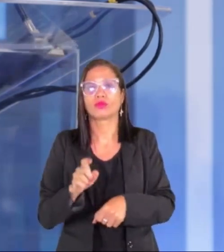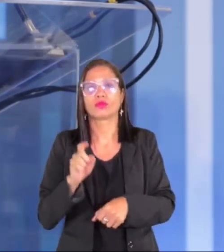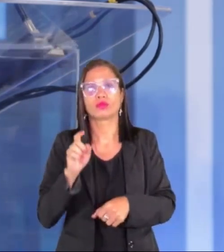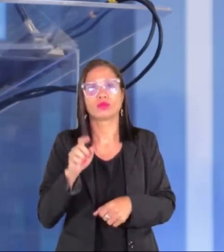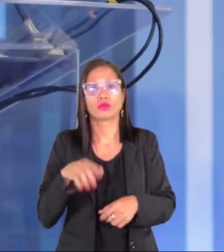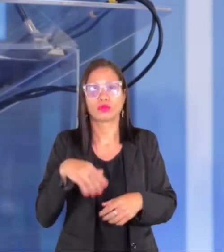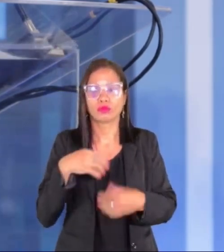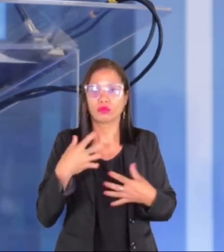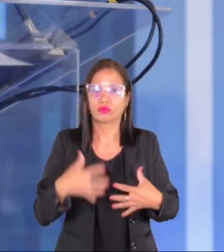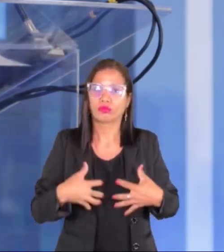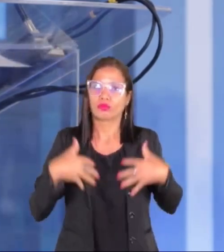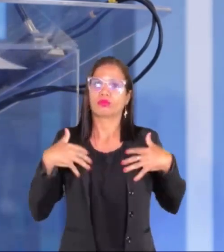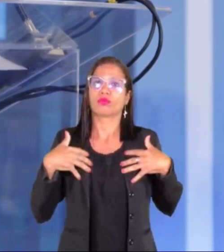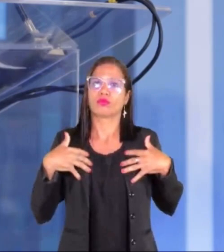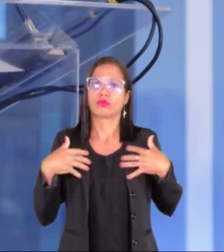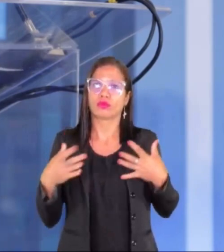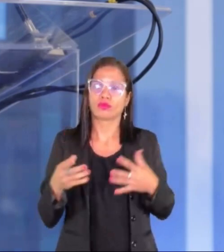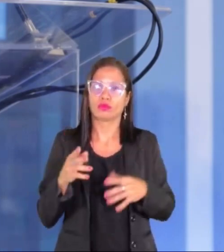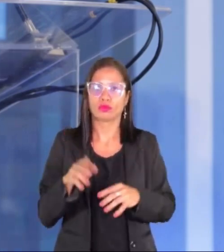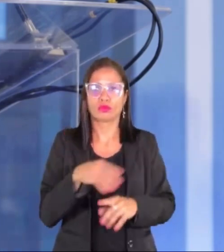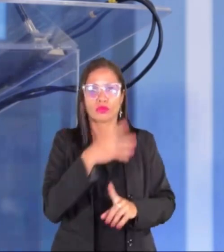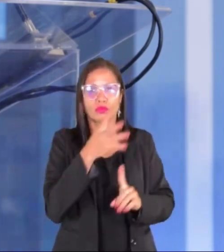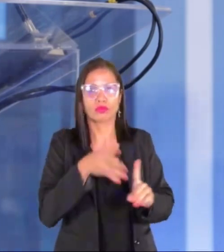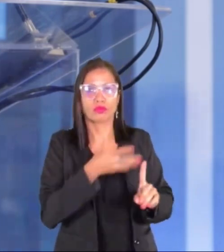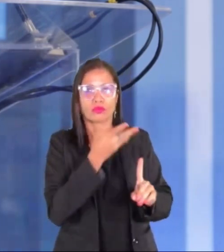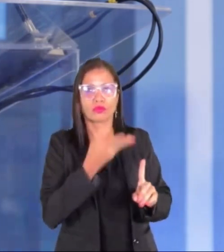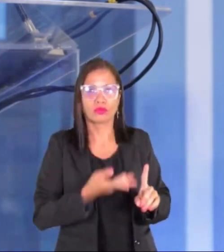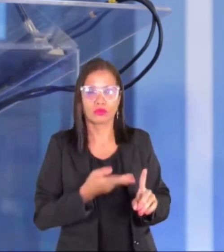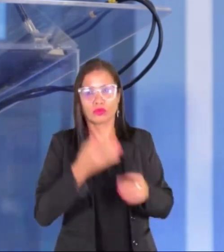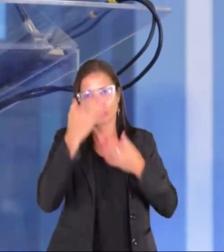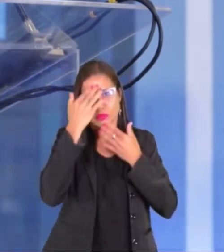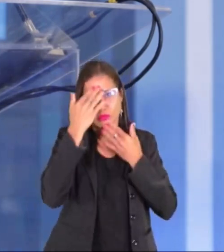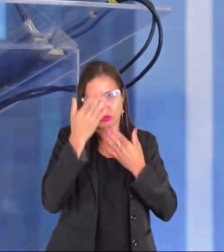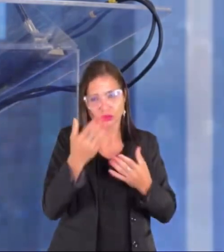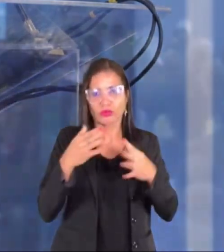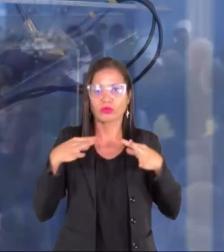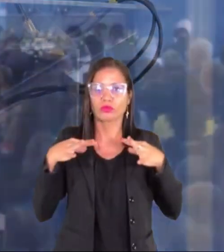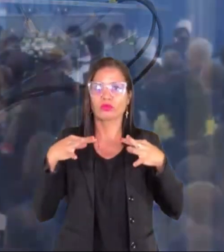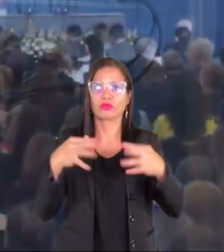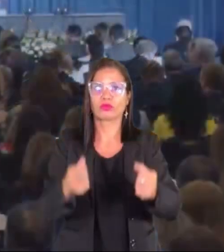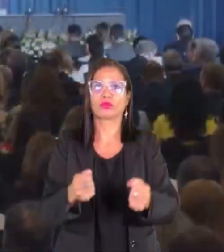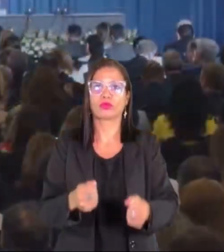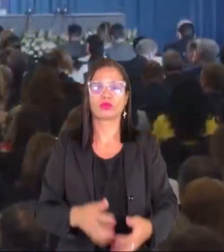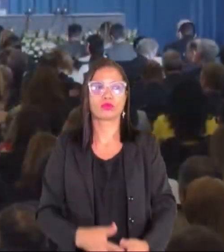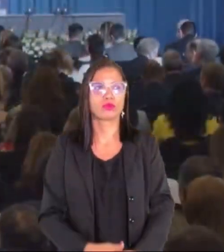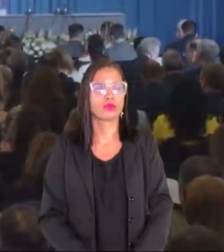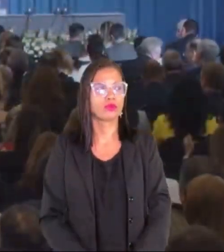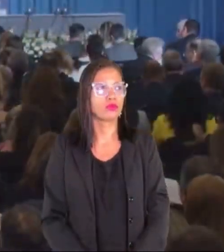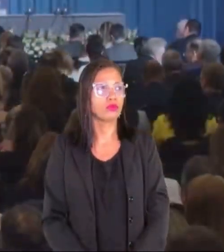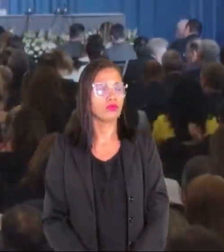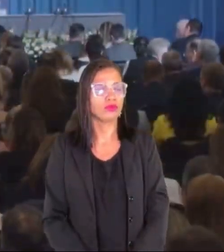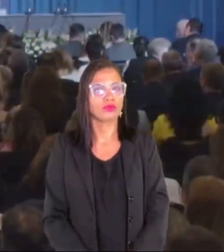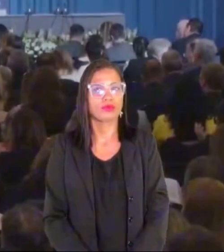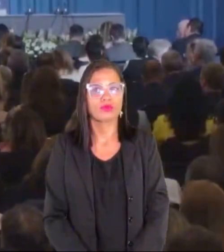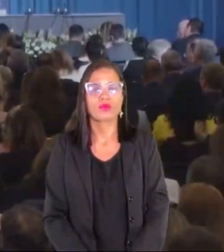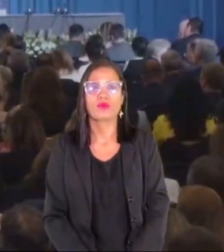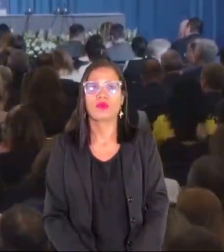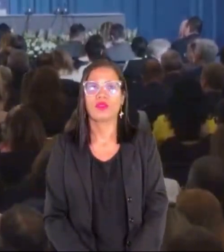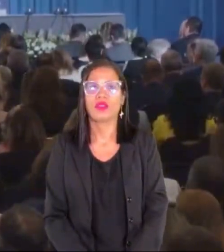essa homenagem. Muito obrigado a todos. Desejo a sorte. Obrigado. Obrigado.